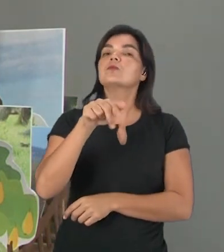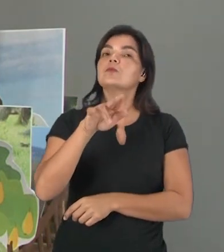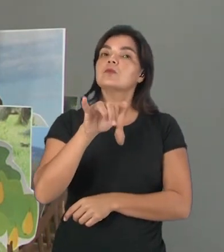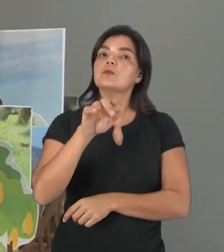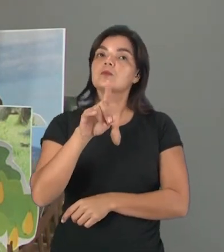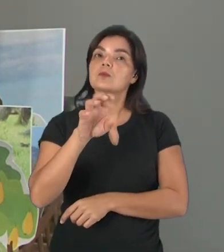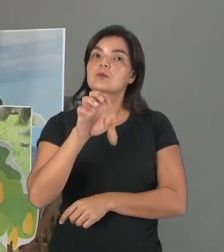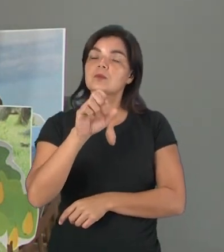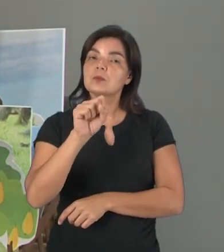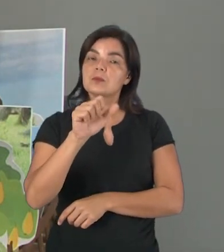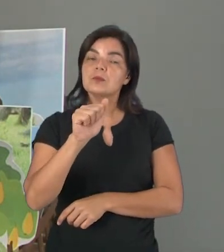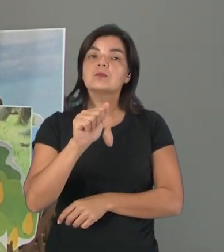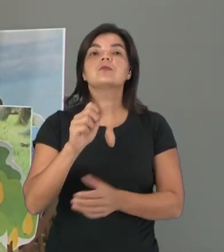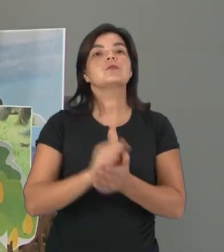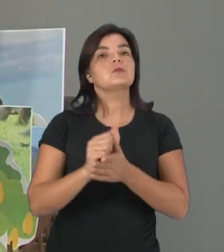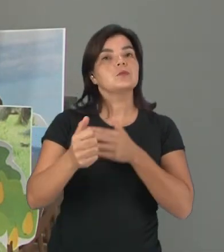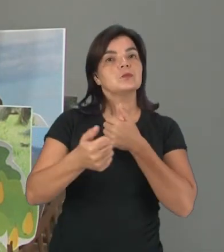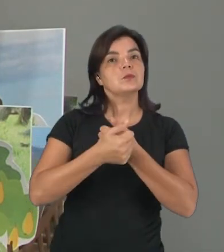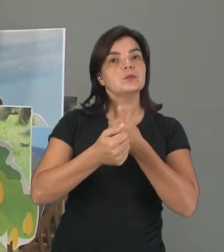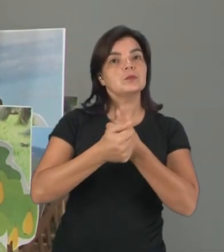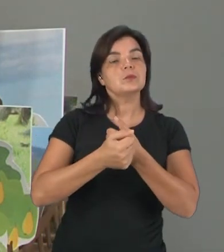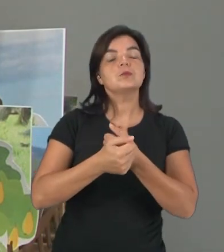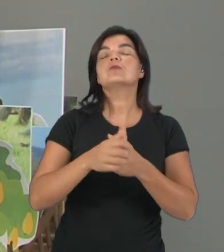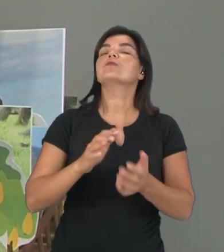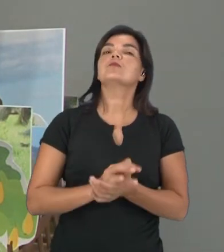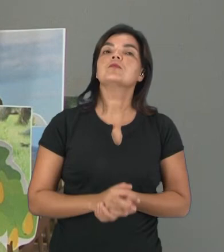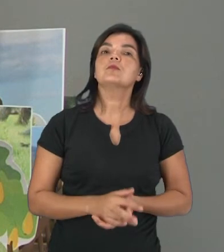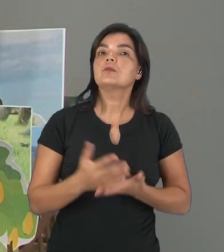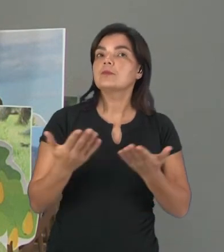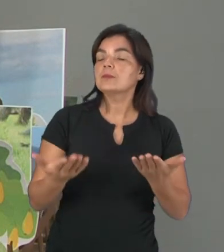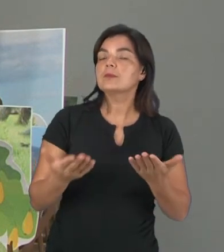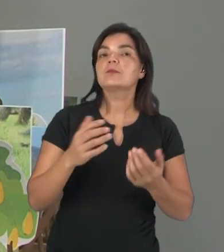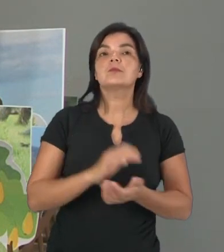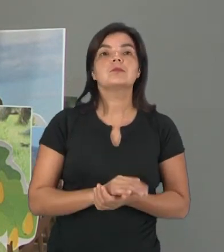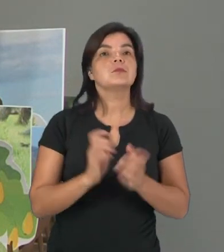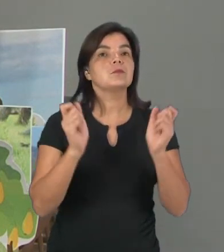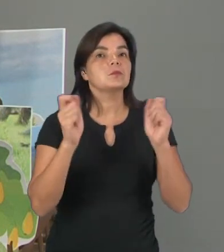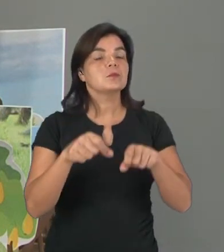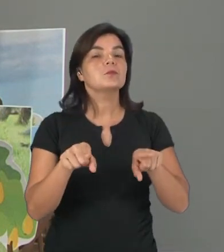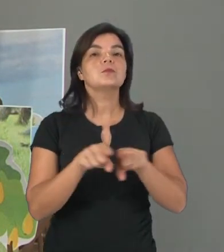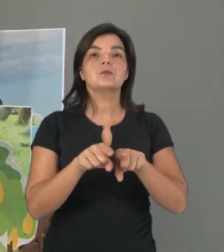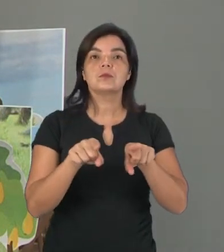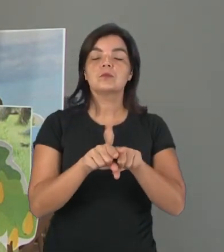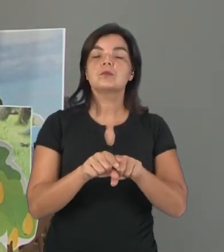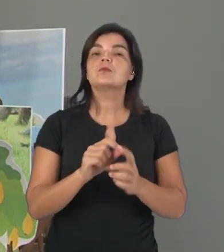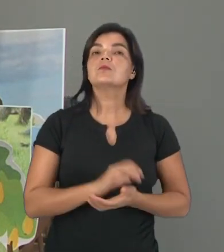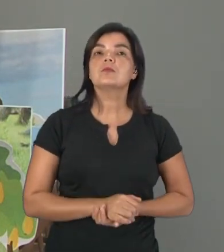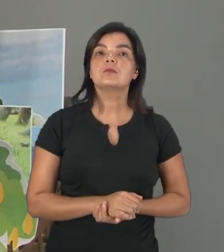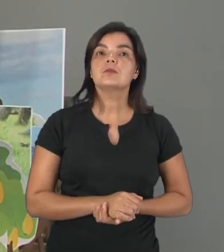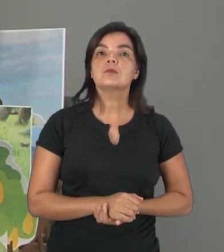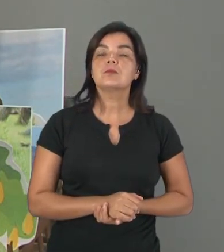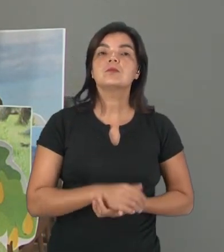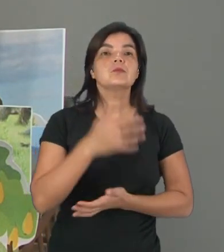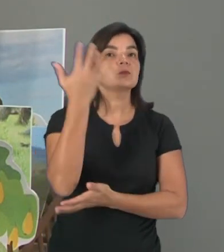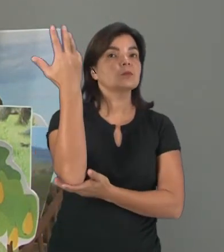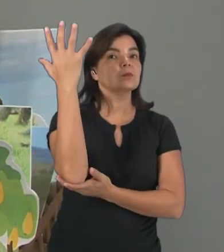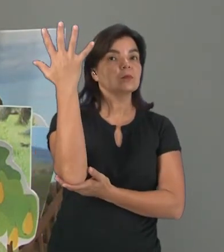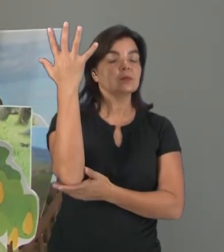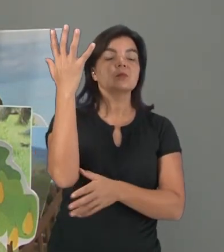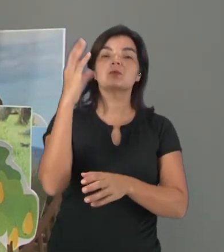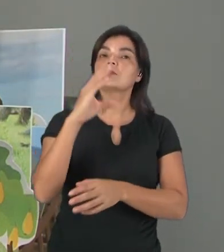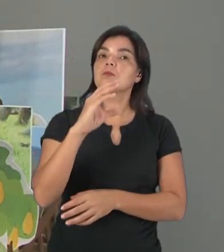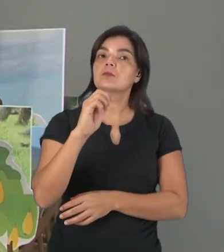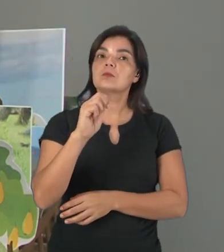ali na floresta e bem próximo das castanheiras. E assim é possível fazer com que a castanheira,